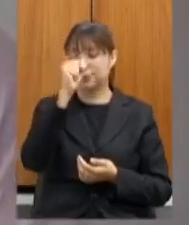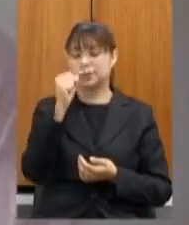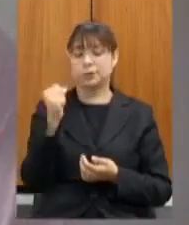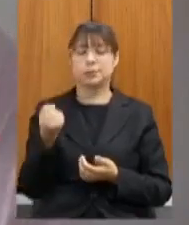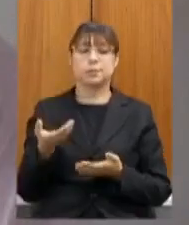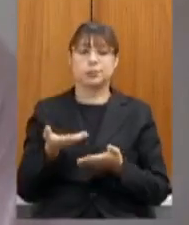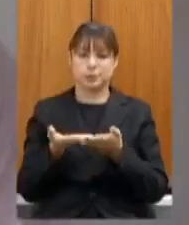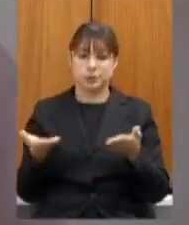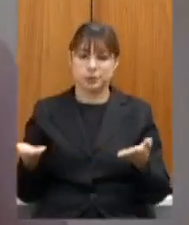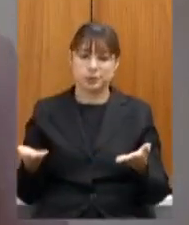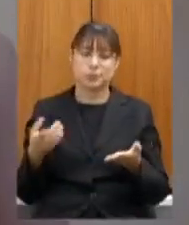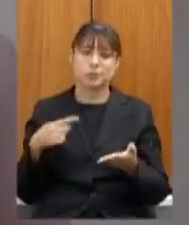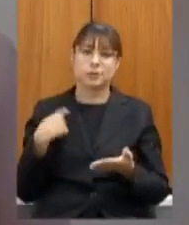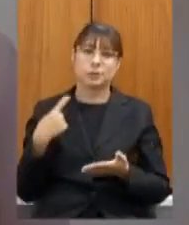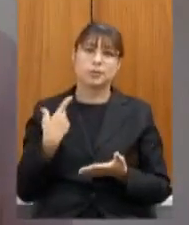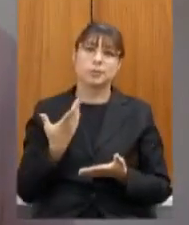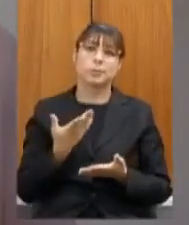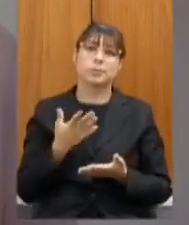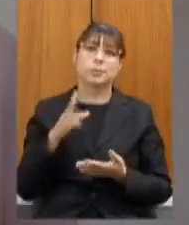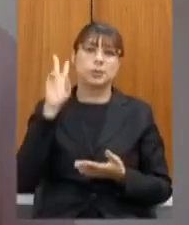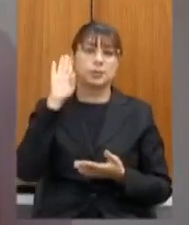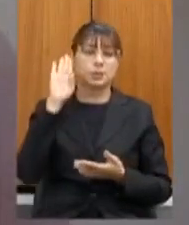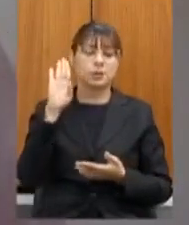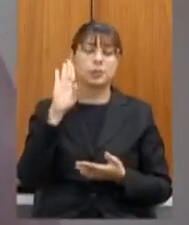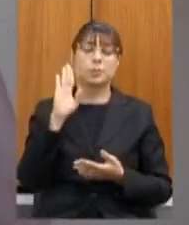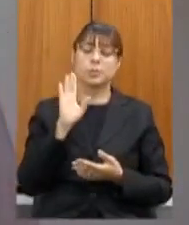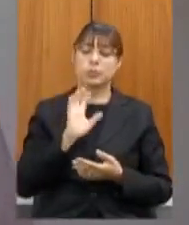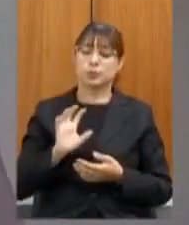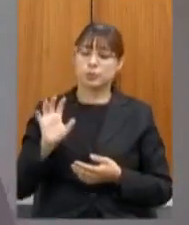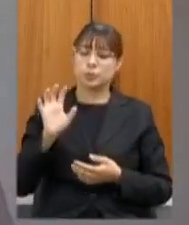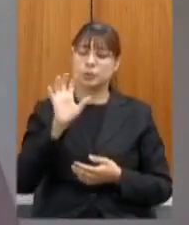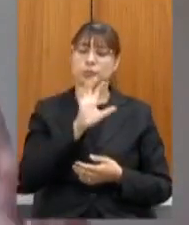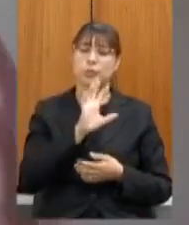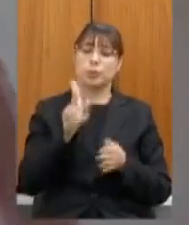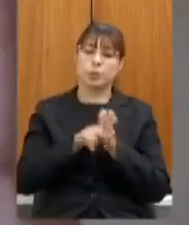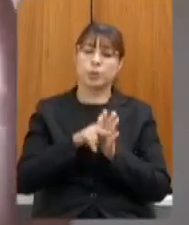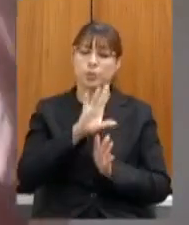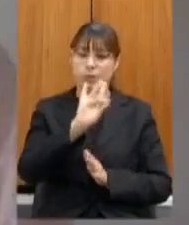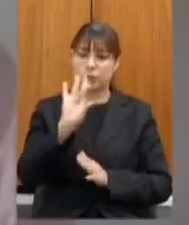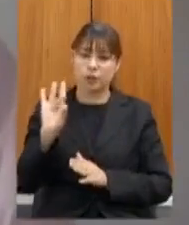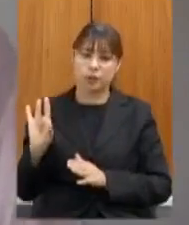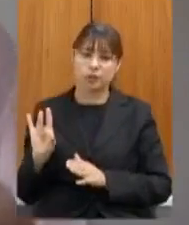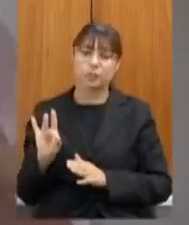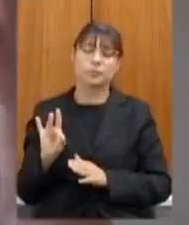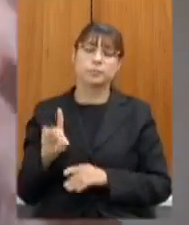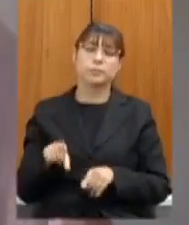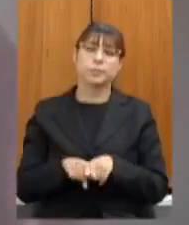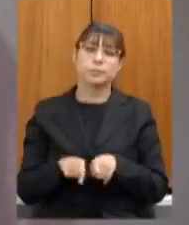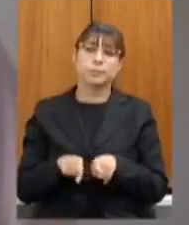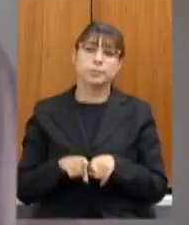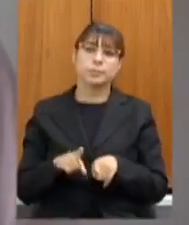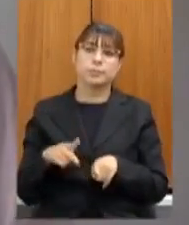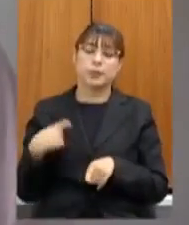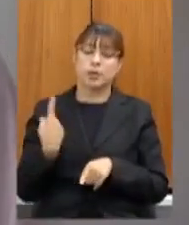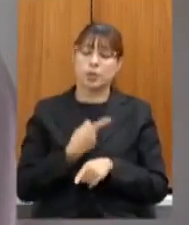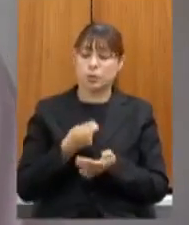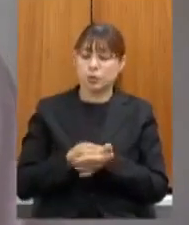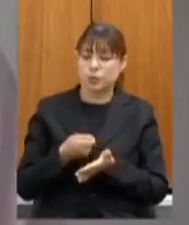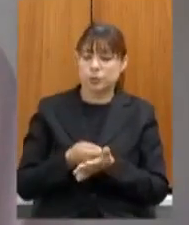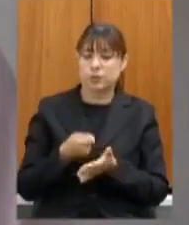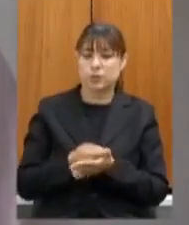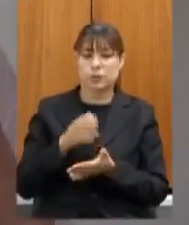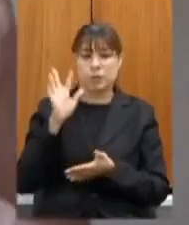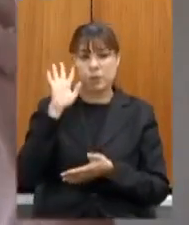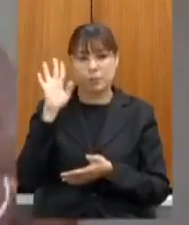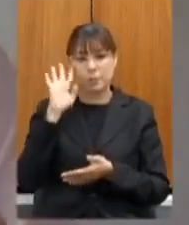vocês em relação às regiões específicas a riqueza que a gente tem e a obrigação que a gente tem de